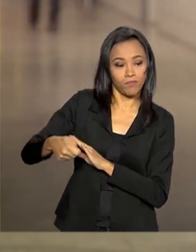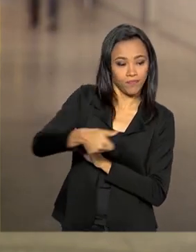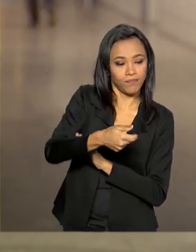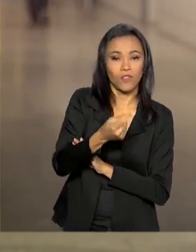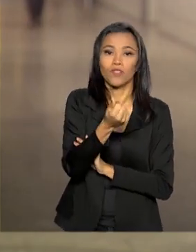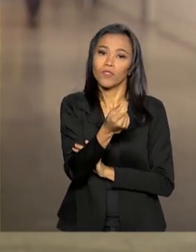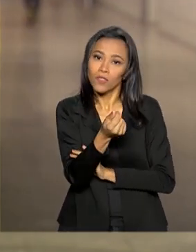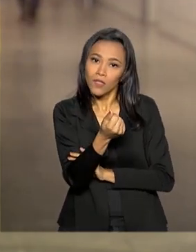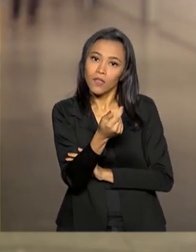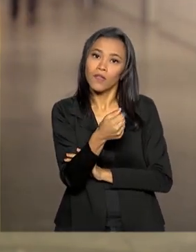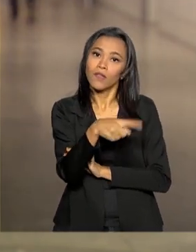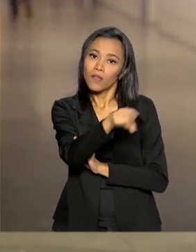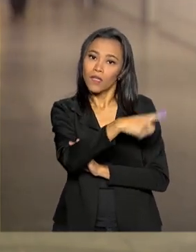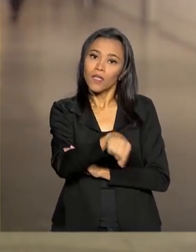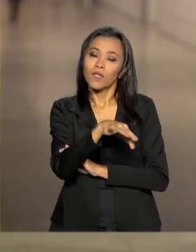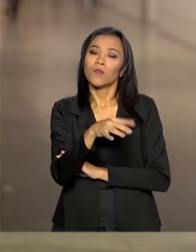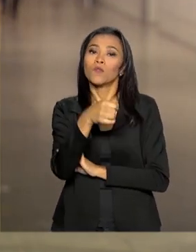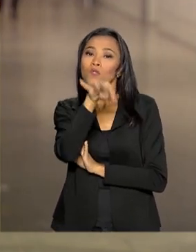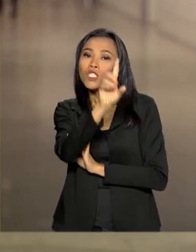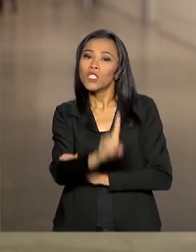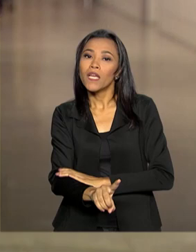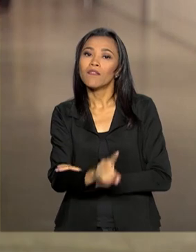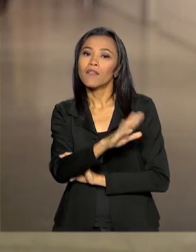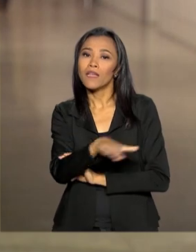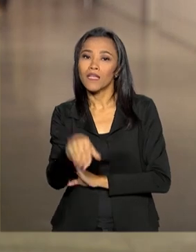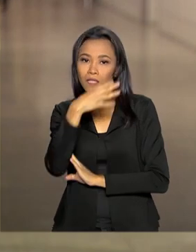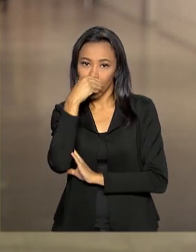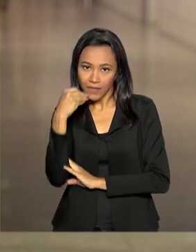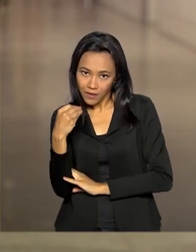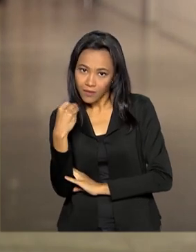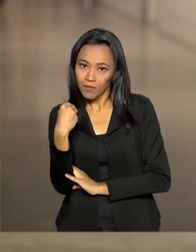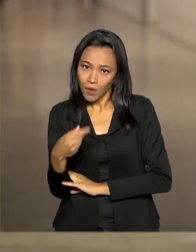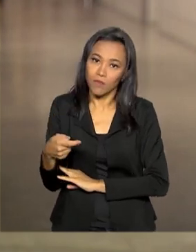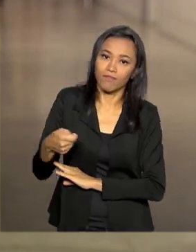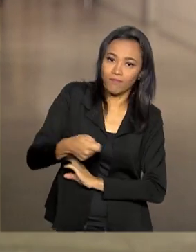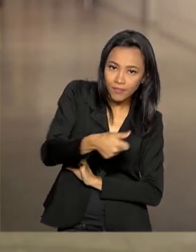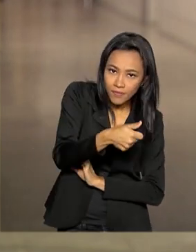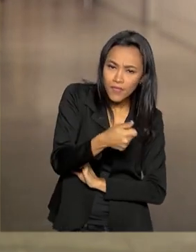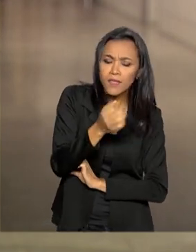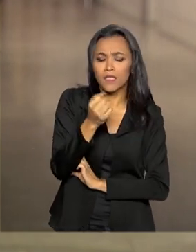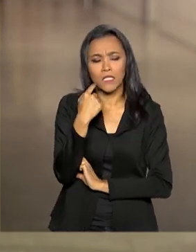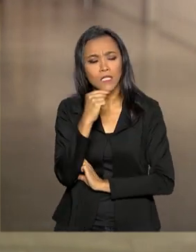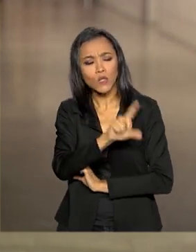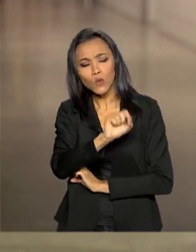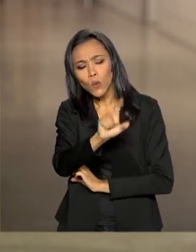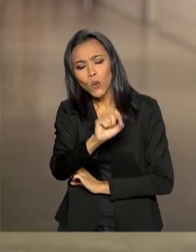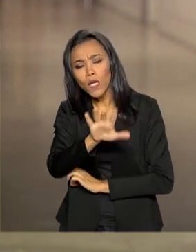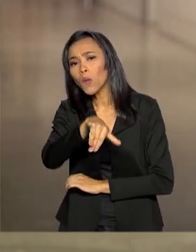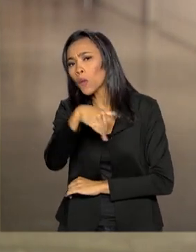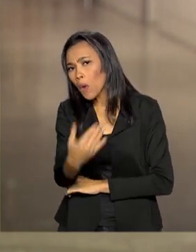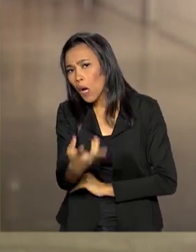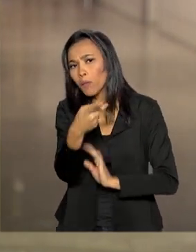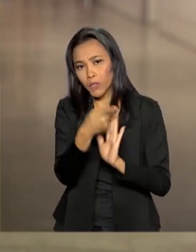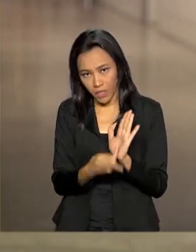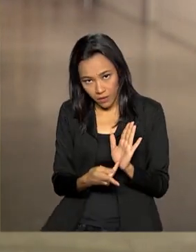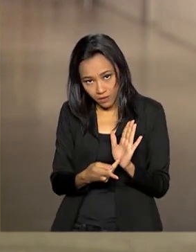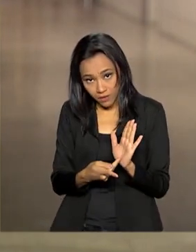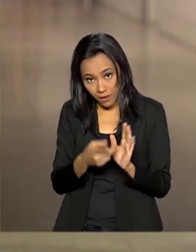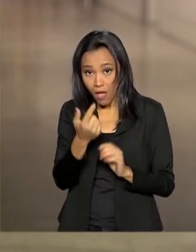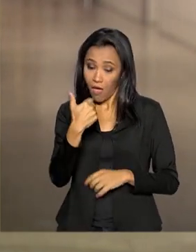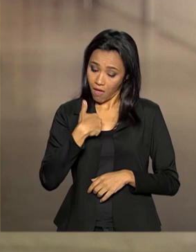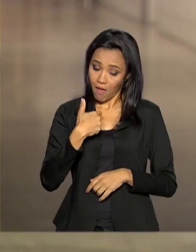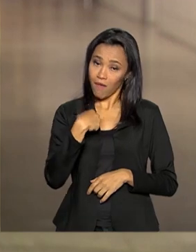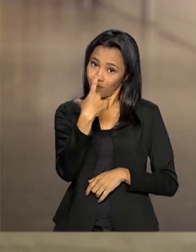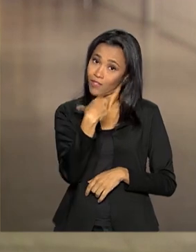fundos dos direitos da criança e do adolescente. E quem escolhe qual projeto seu dinheiro vai beneficiar é